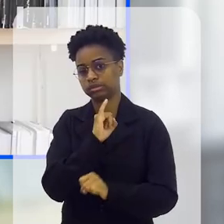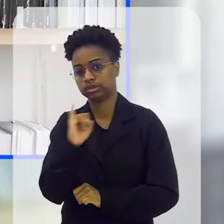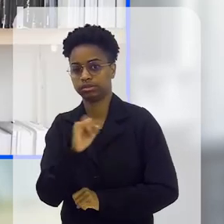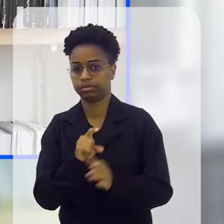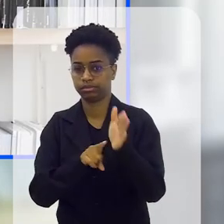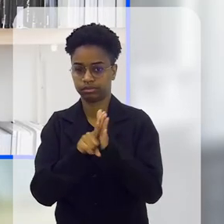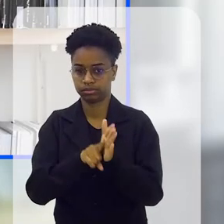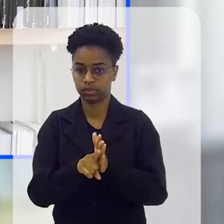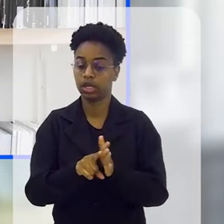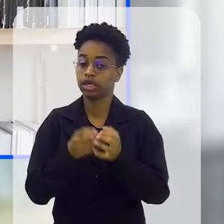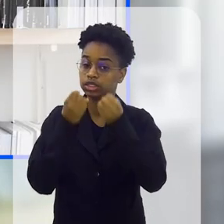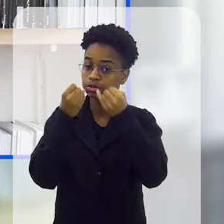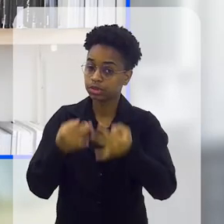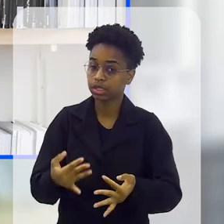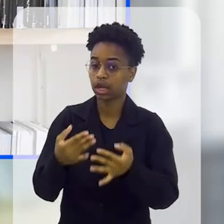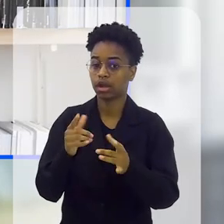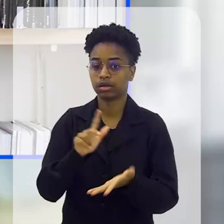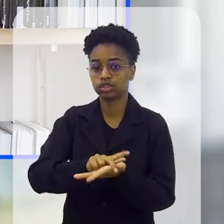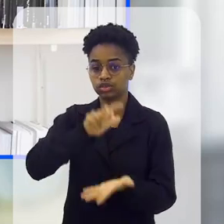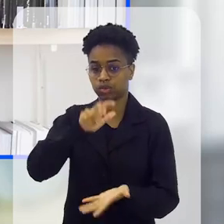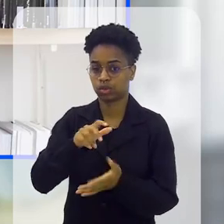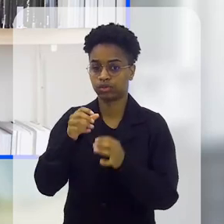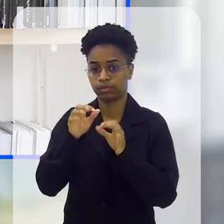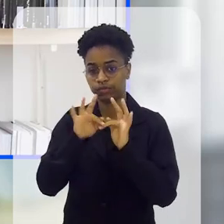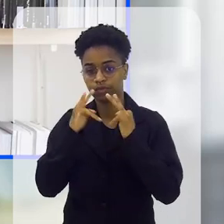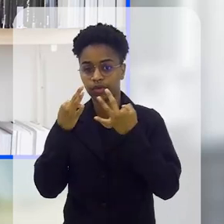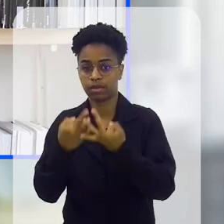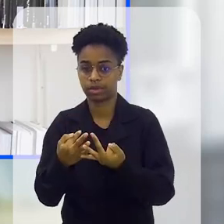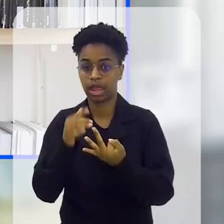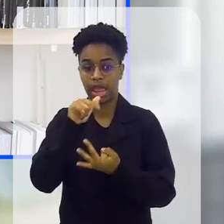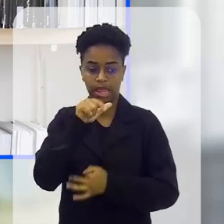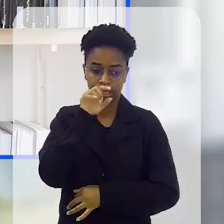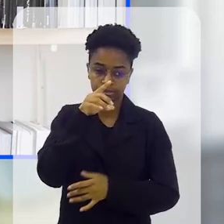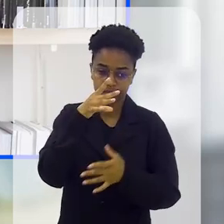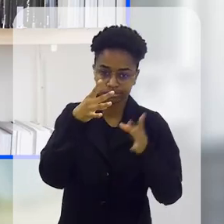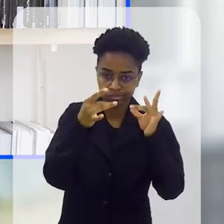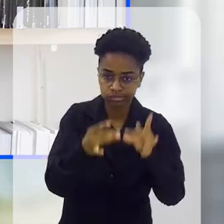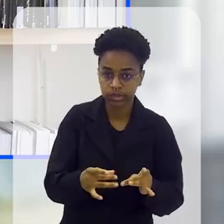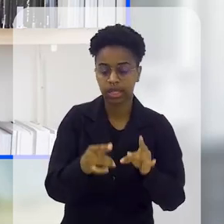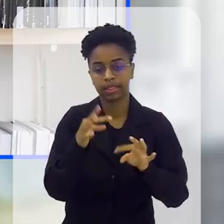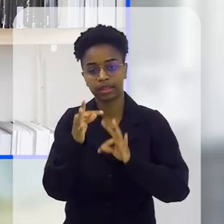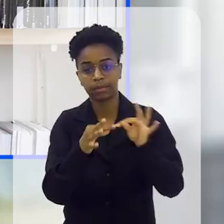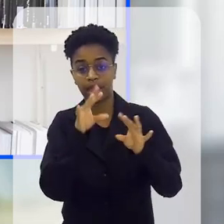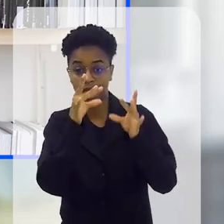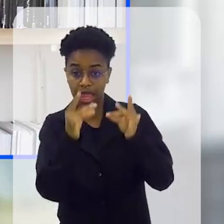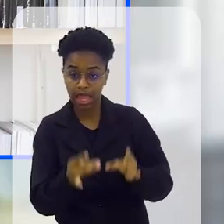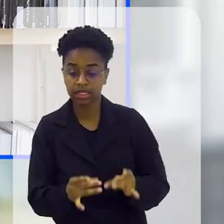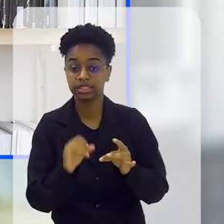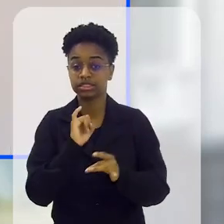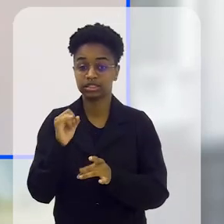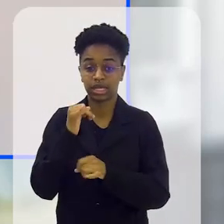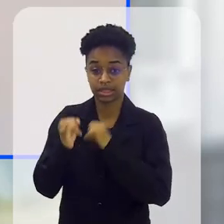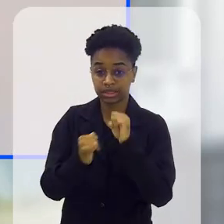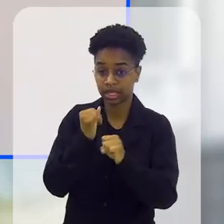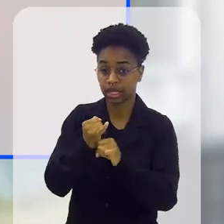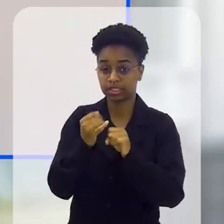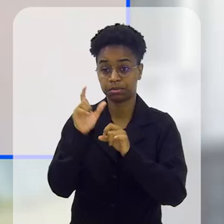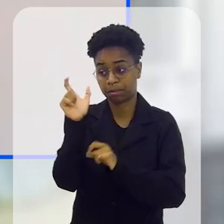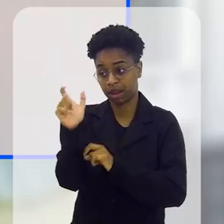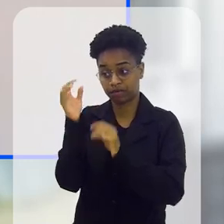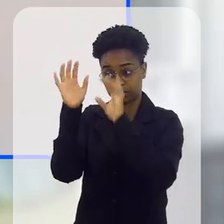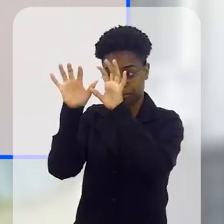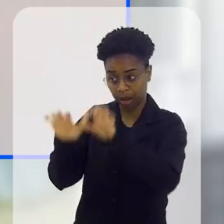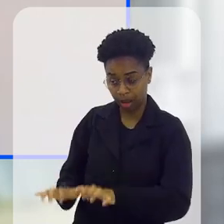forem procurar. explicar o seu diagnóstico para a família, né? O diagnóstico do seu filho é esse, o tratamento é esse, se você for na internet